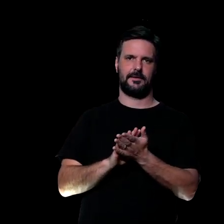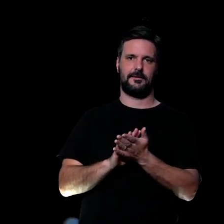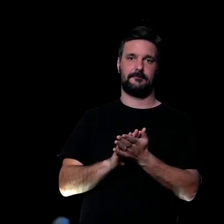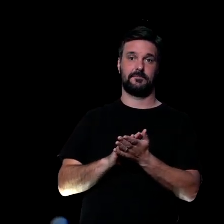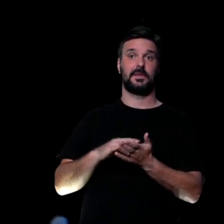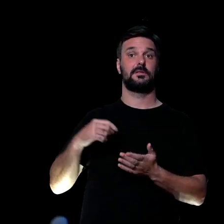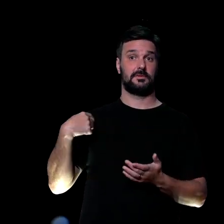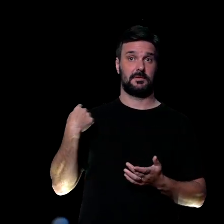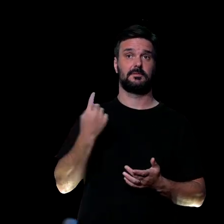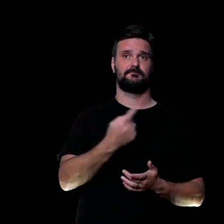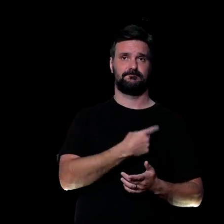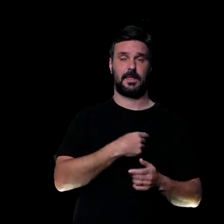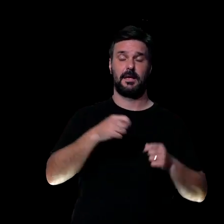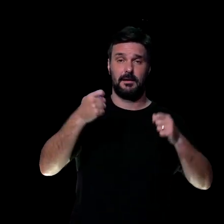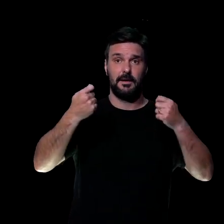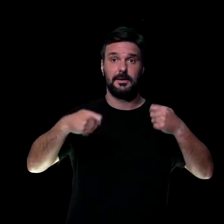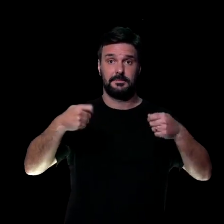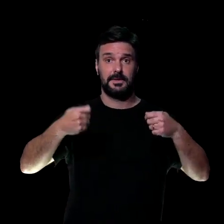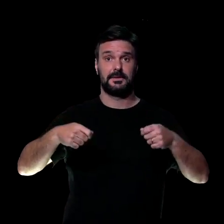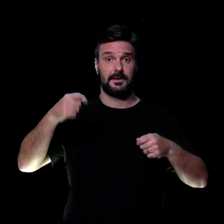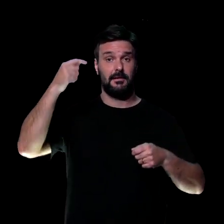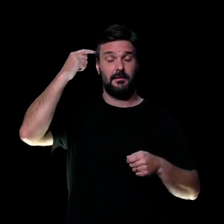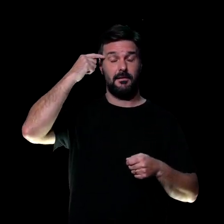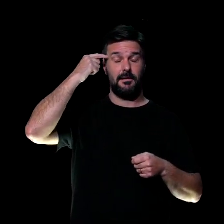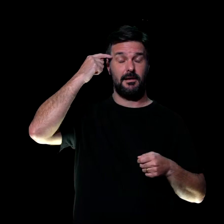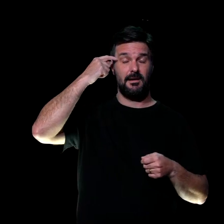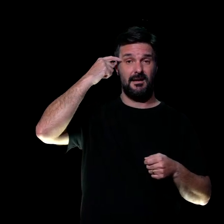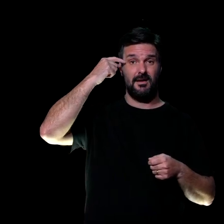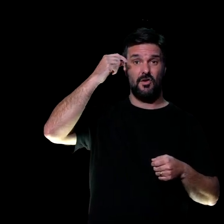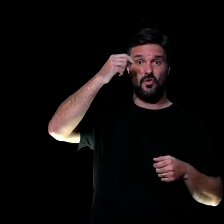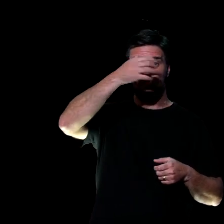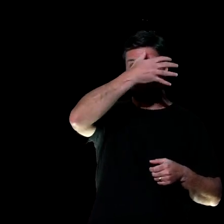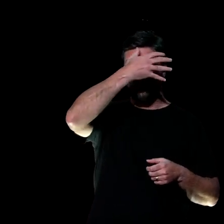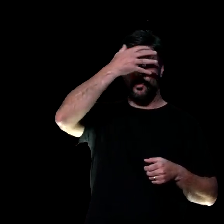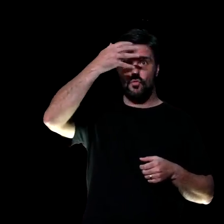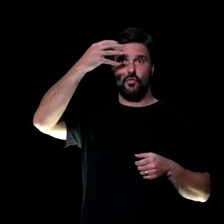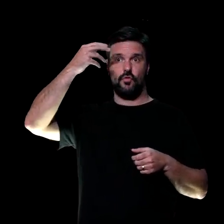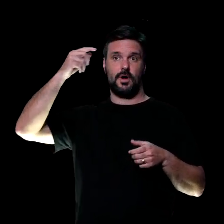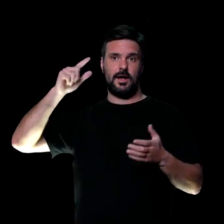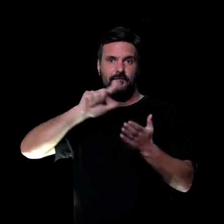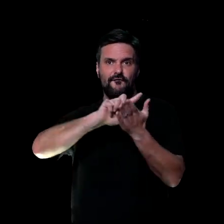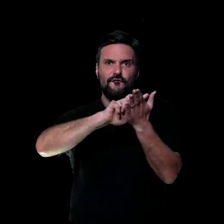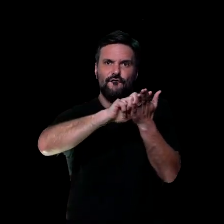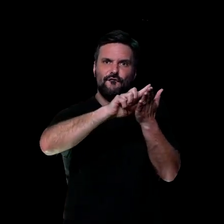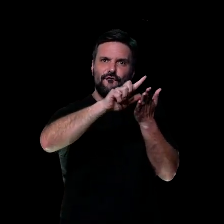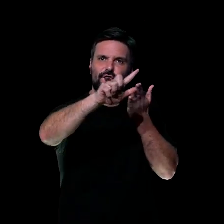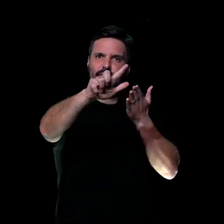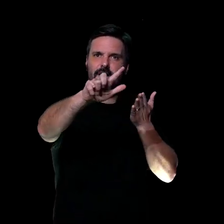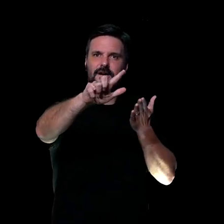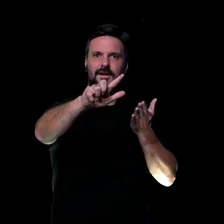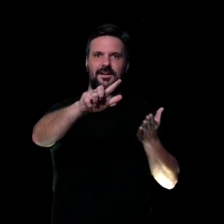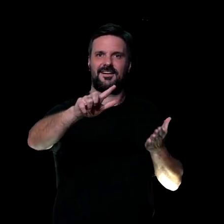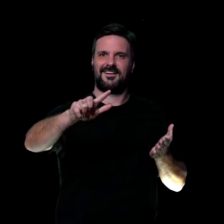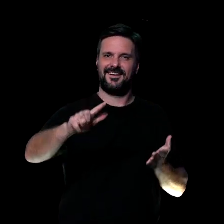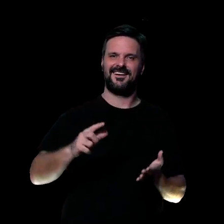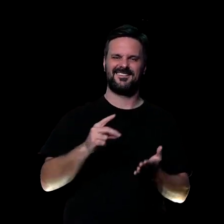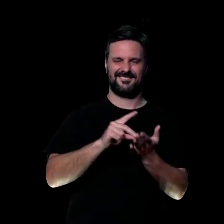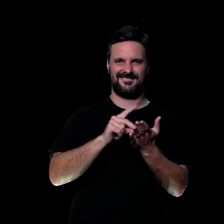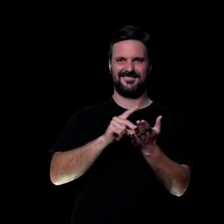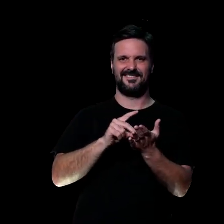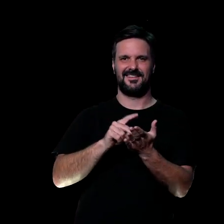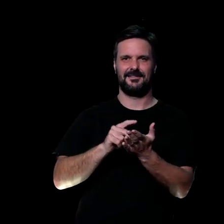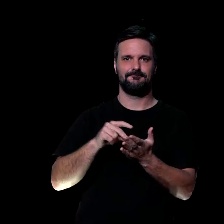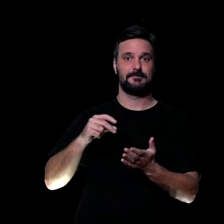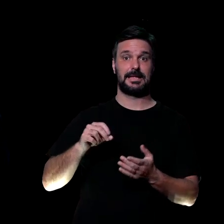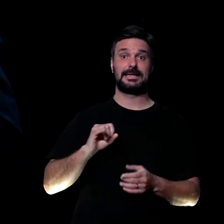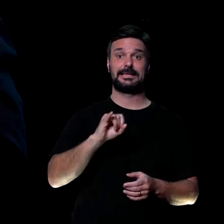de um detox da cabeça, dos pensamentos, das informações, daquilo que a gente deixa entrar. se a gente não